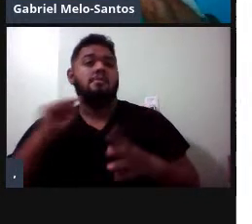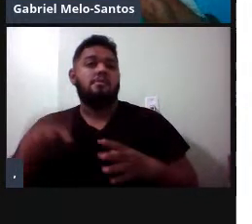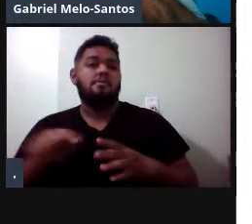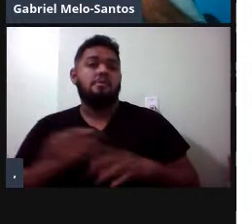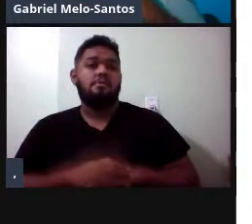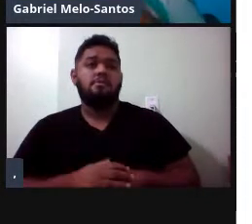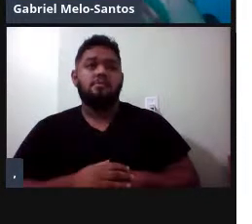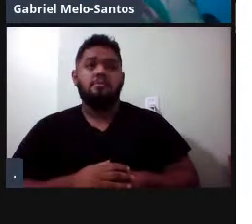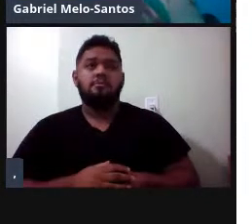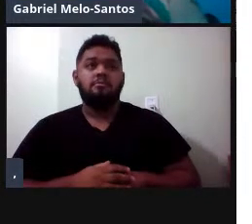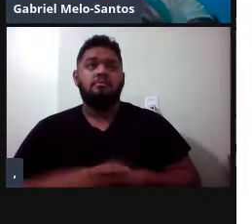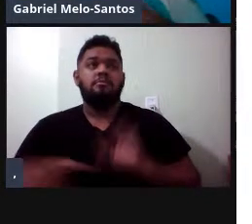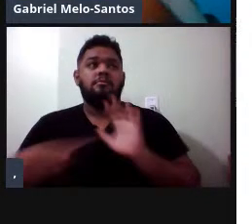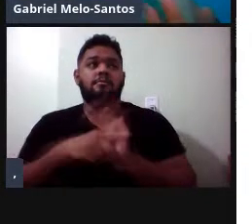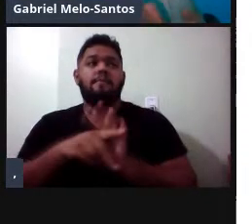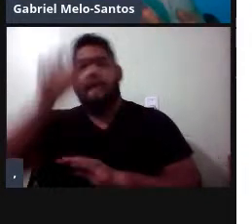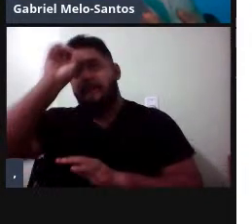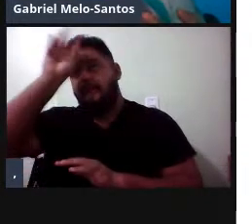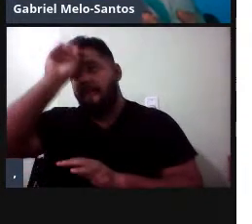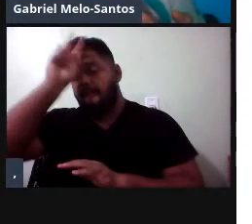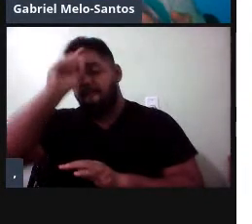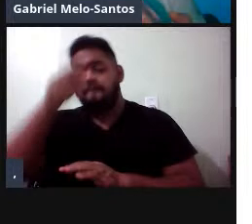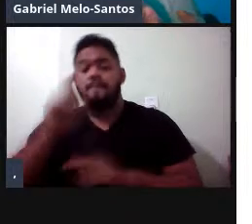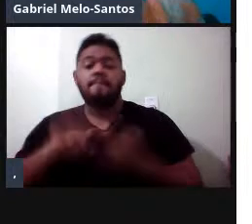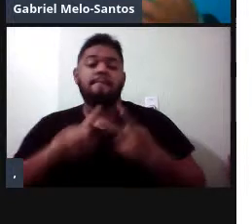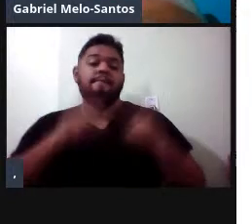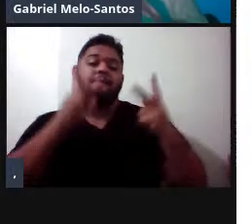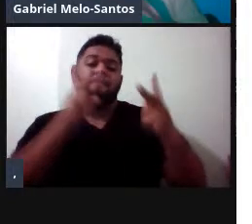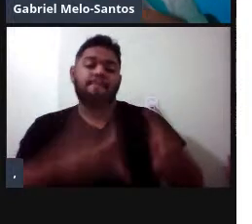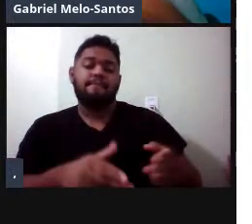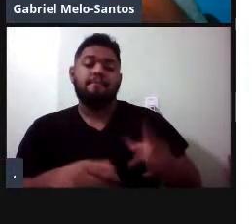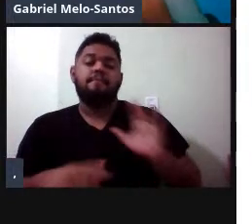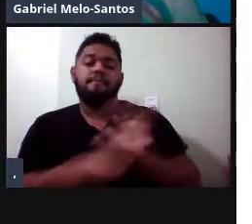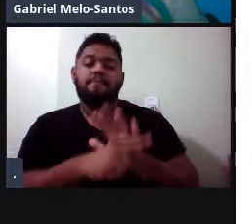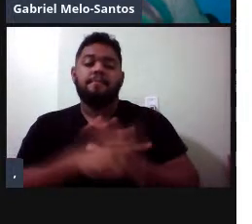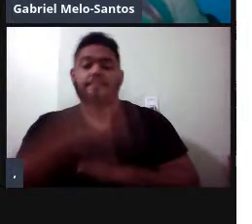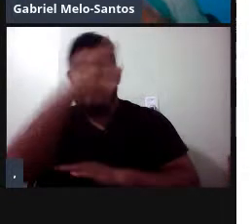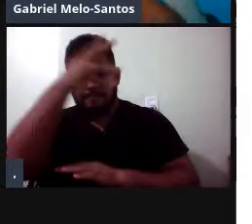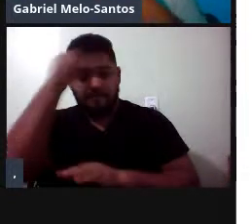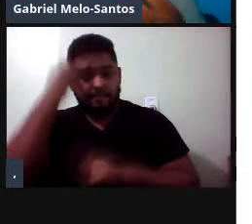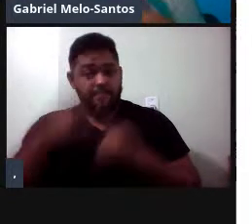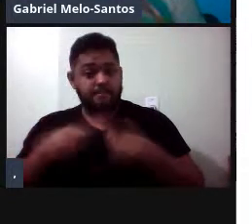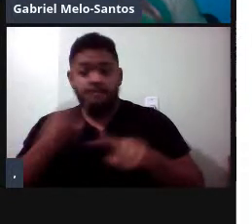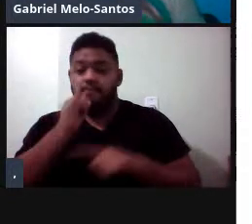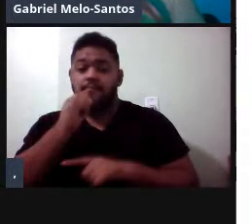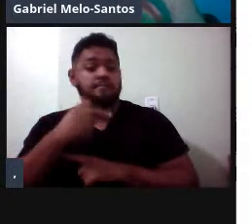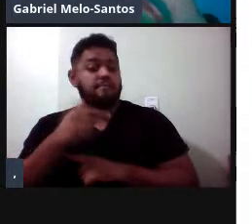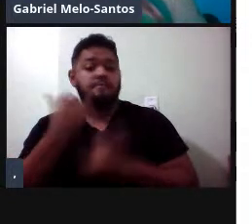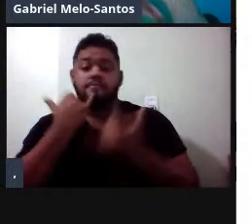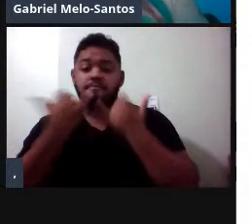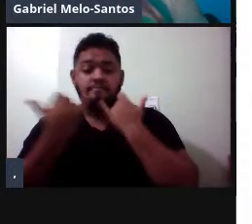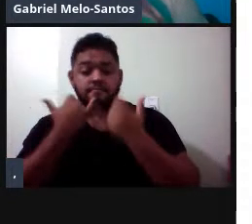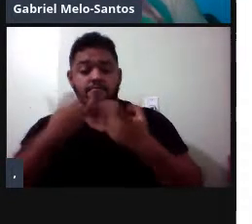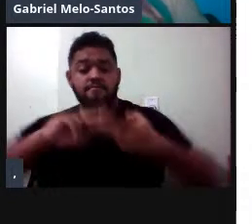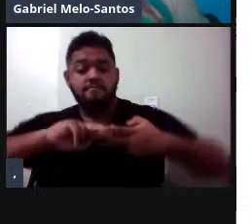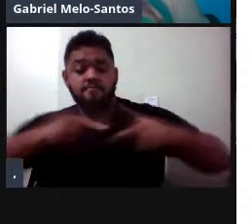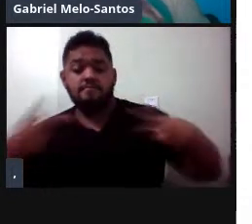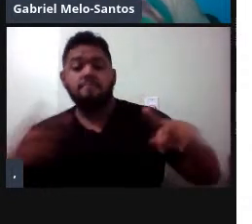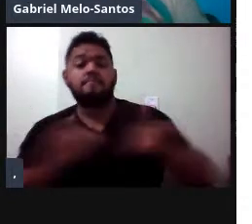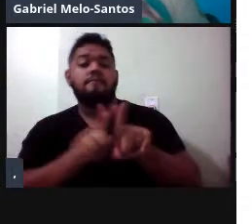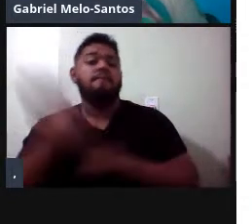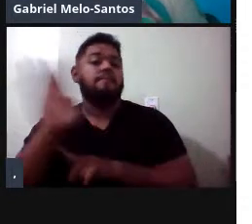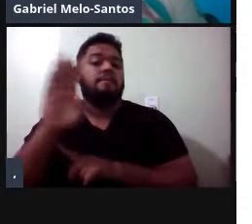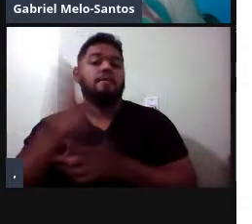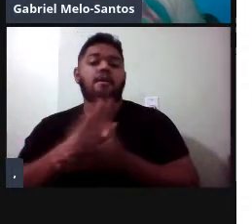né? Do golfinho fluvial e da mesma espécie da Bacia do Amazonas. Só que a gente não tem informações genéticas nem osteológicas ainda para